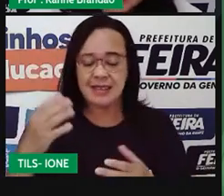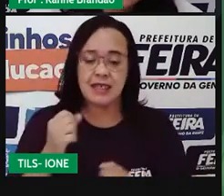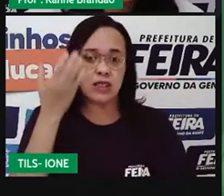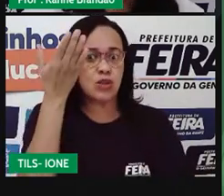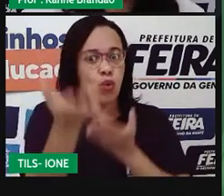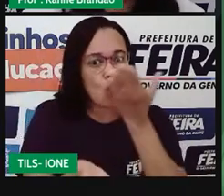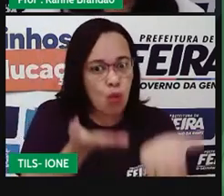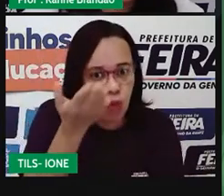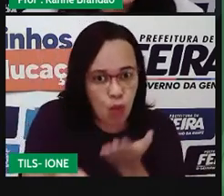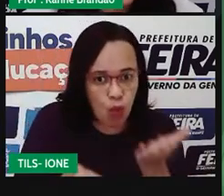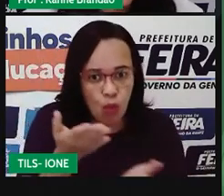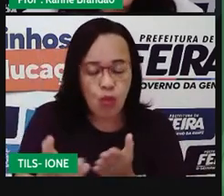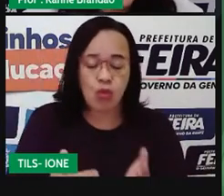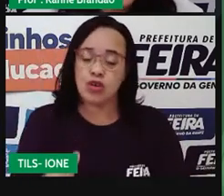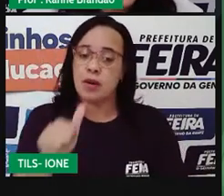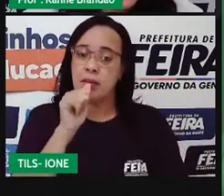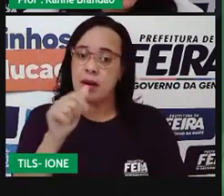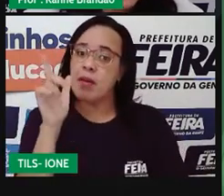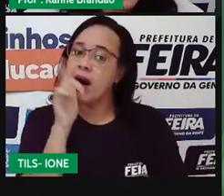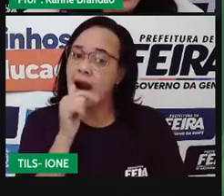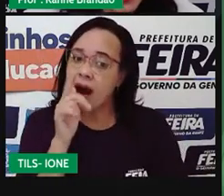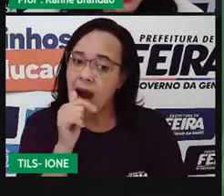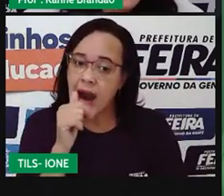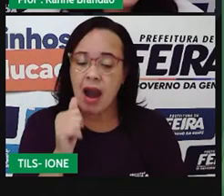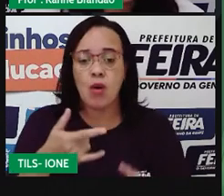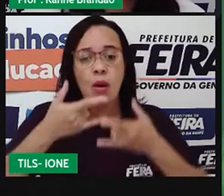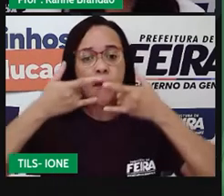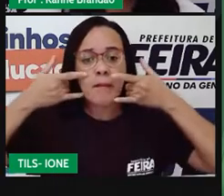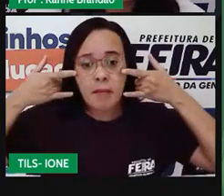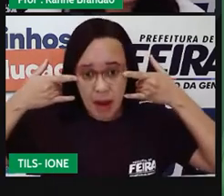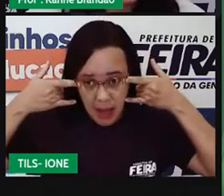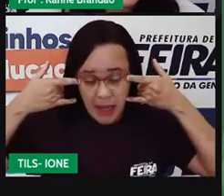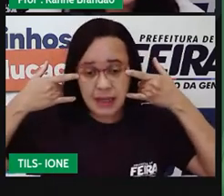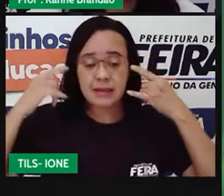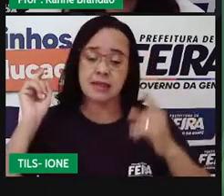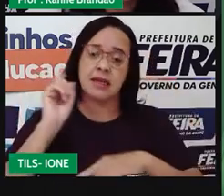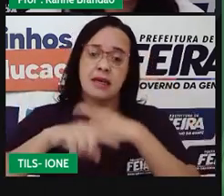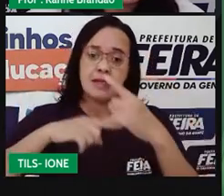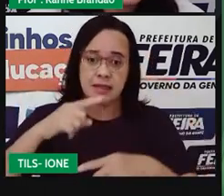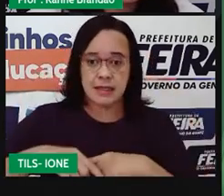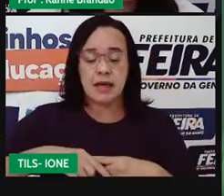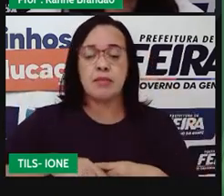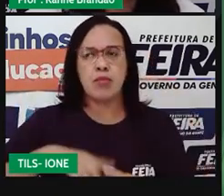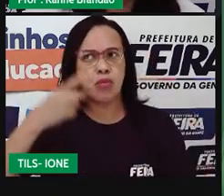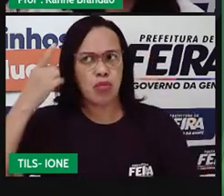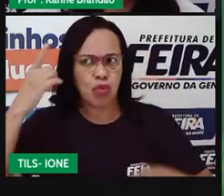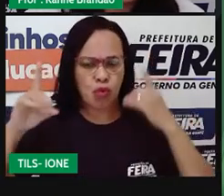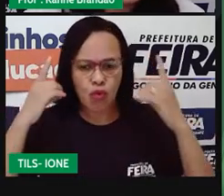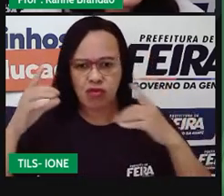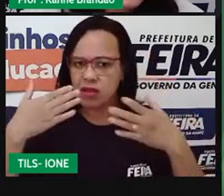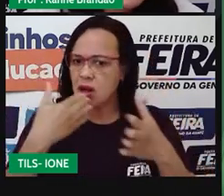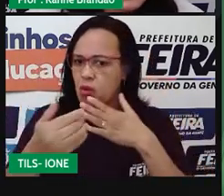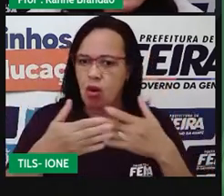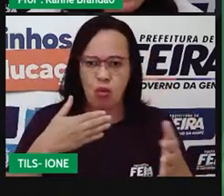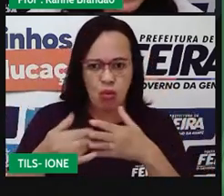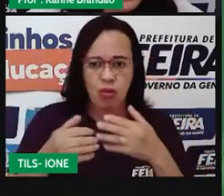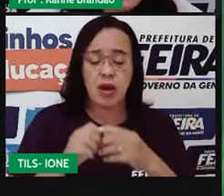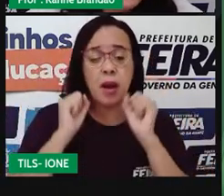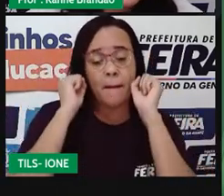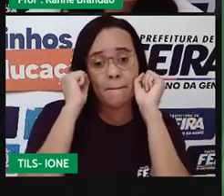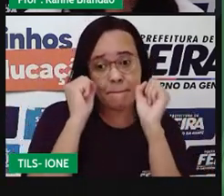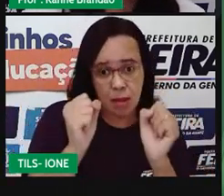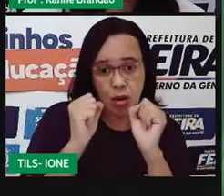máscara, entrem em contato comigo pelas redes sociais, se precisarem tirar dúvida ou quiserem mais